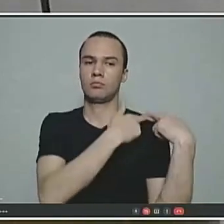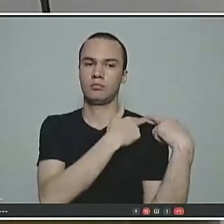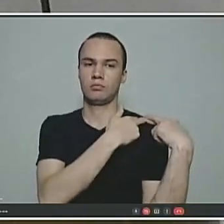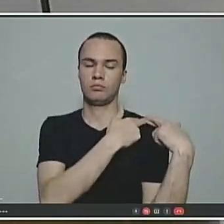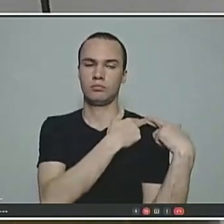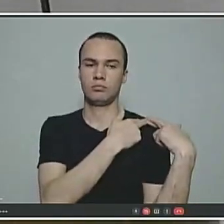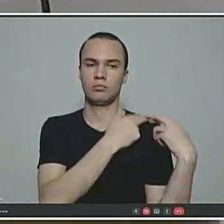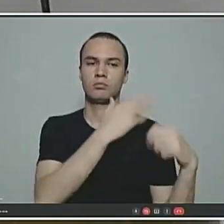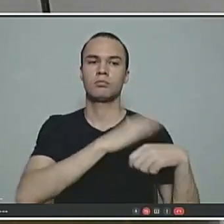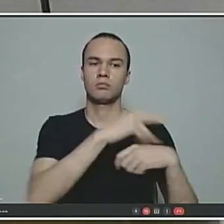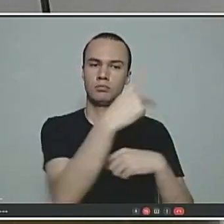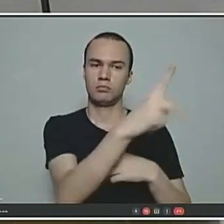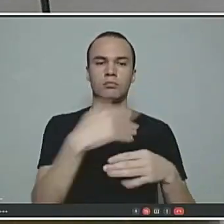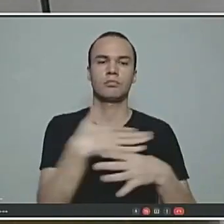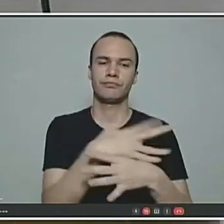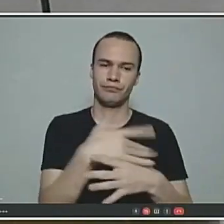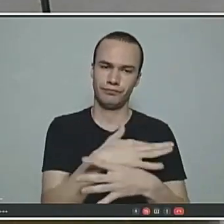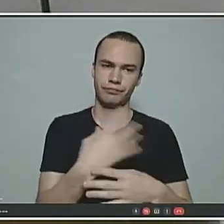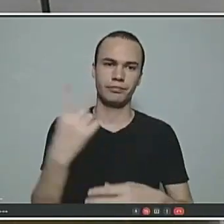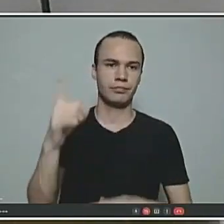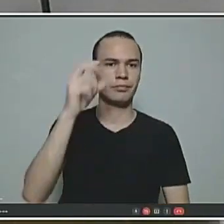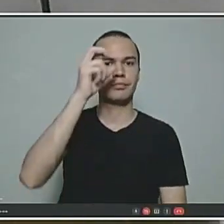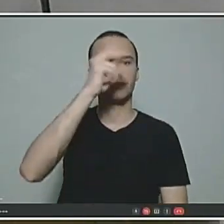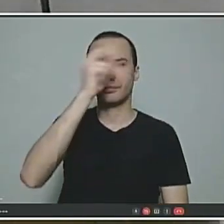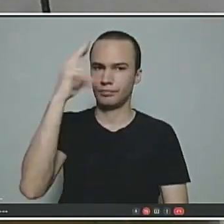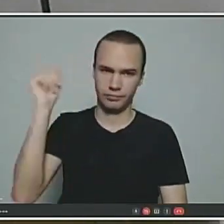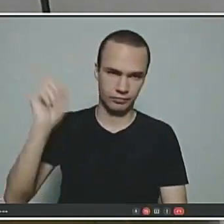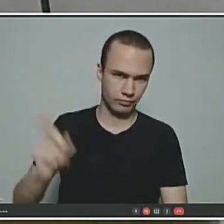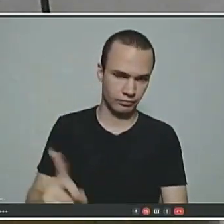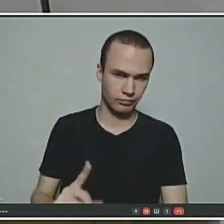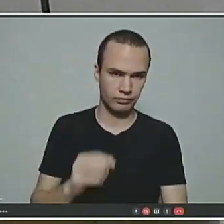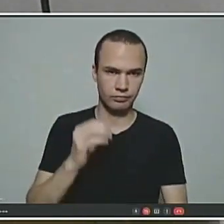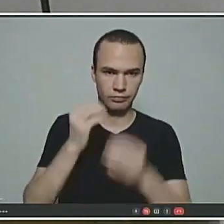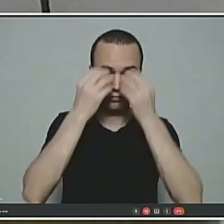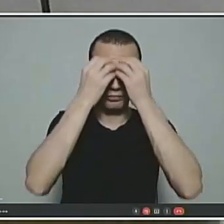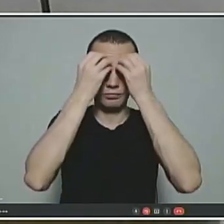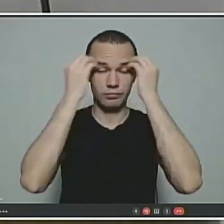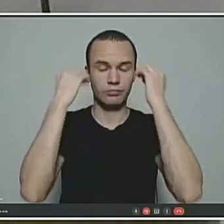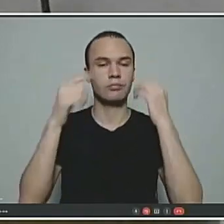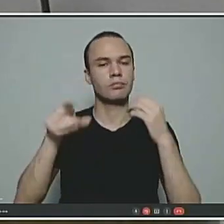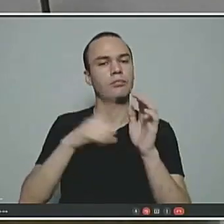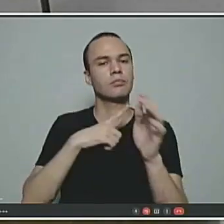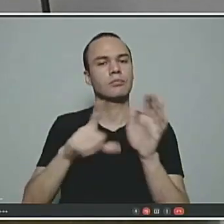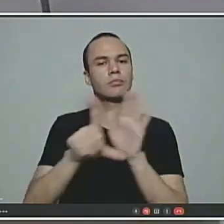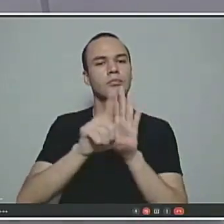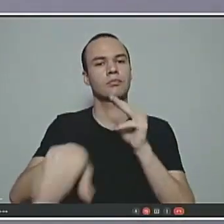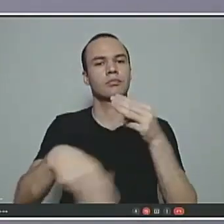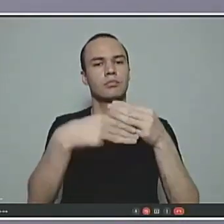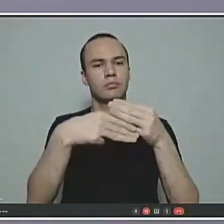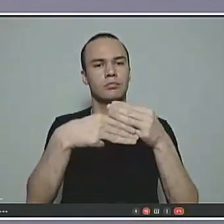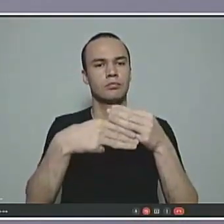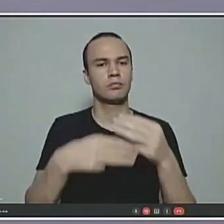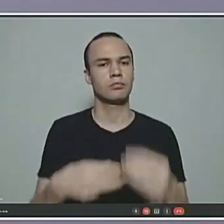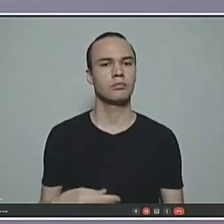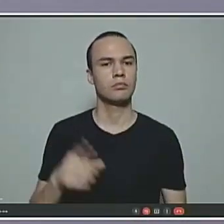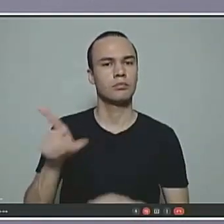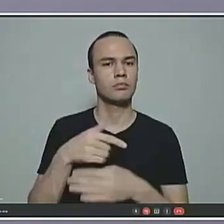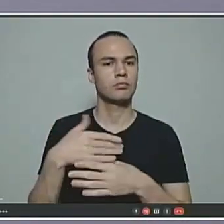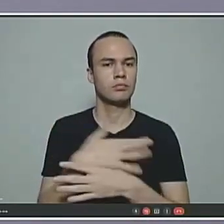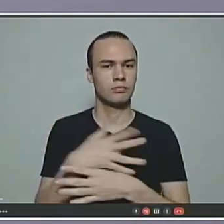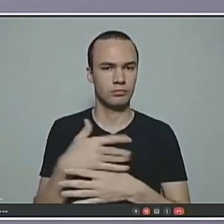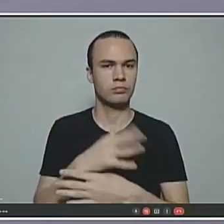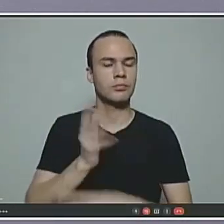arcados pelo município e não mais pelo fundo. Objeto da emenda condicional 103. E o município